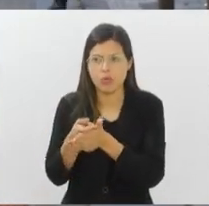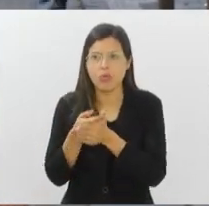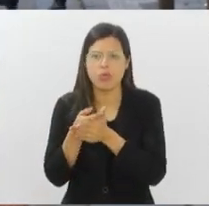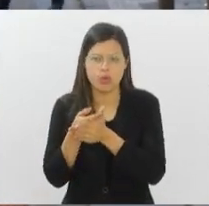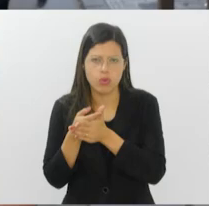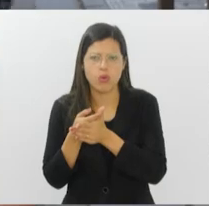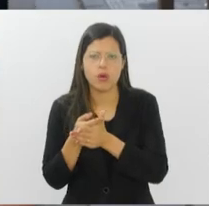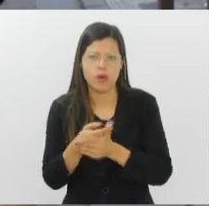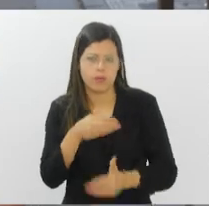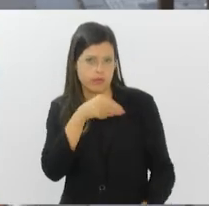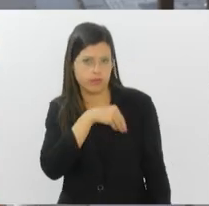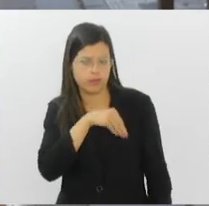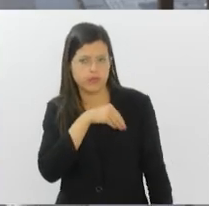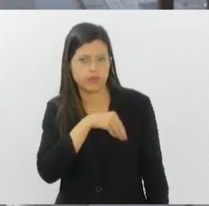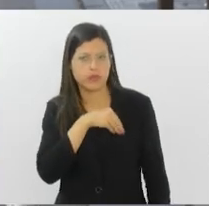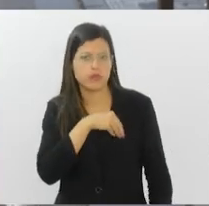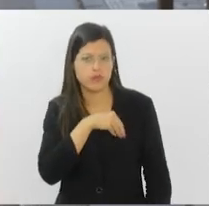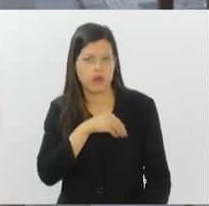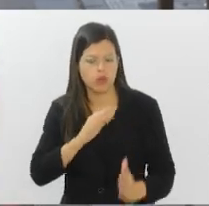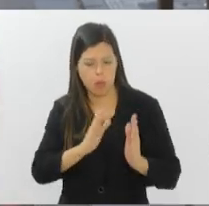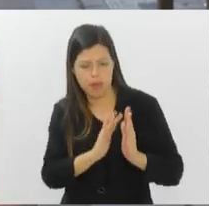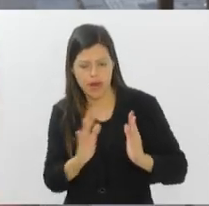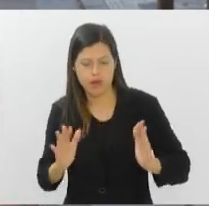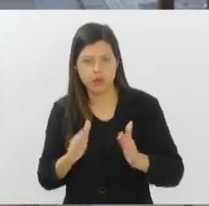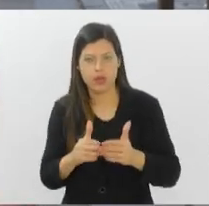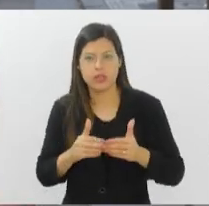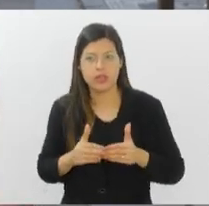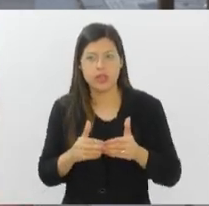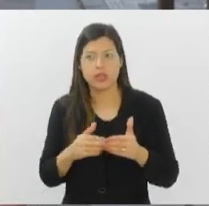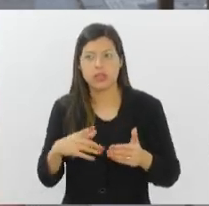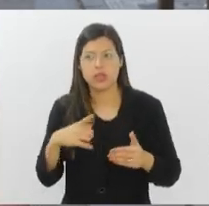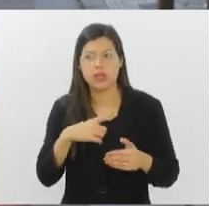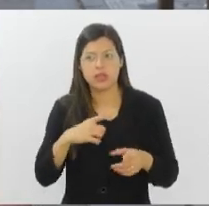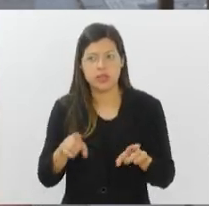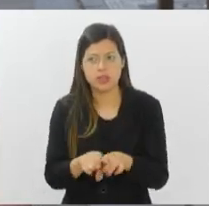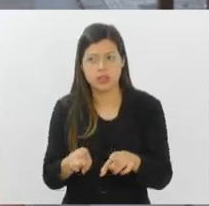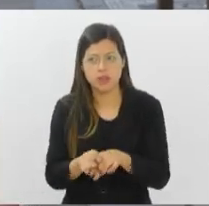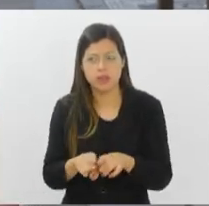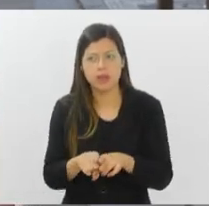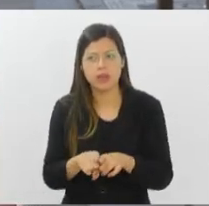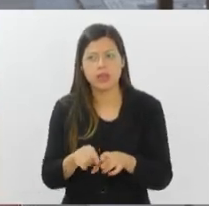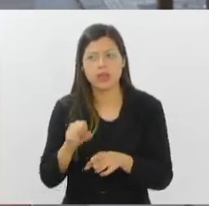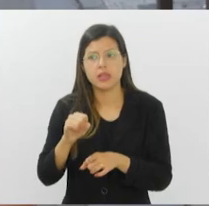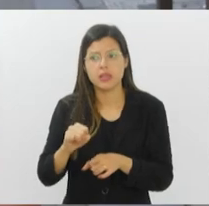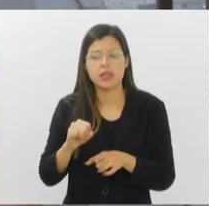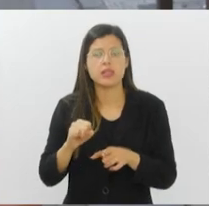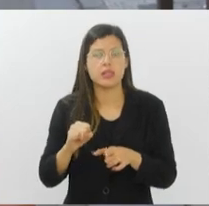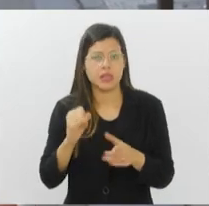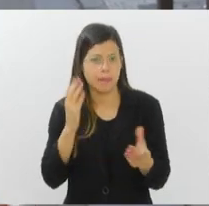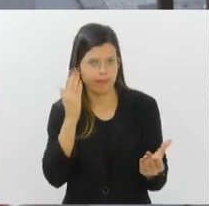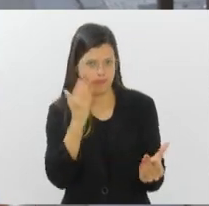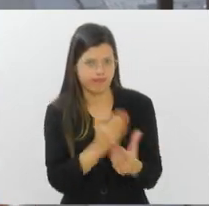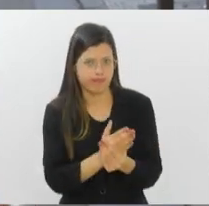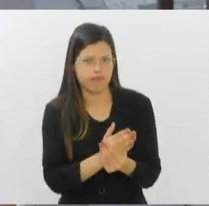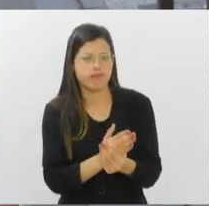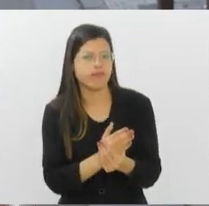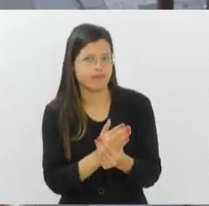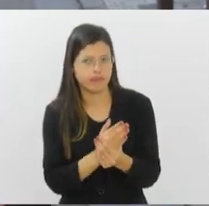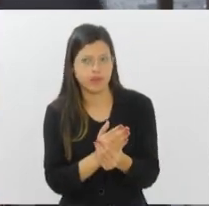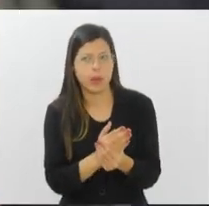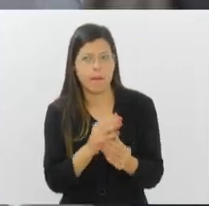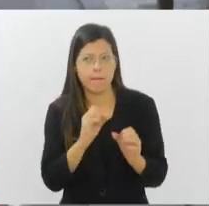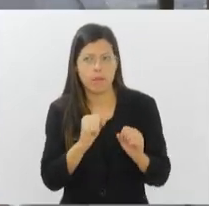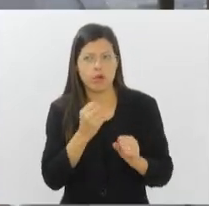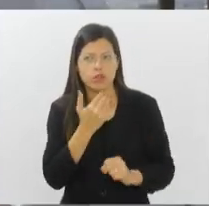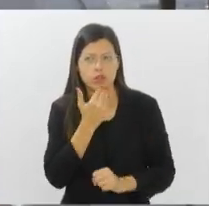E tem a questão também da dispensa discriminatória, que numa eventual ação trabalhista, ele pode inclusive pedir